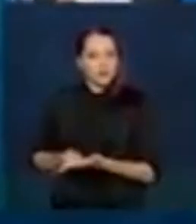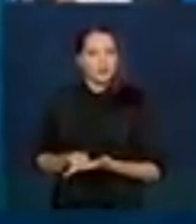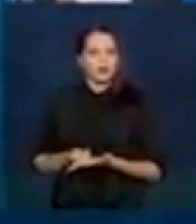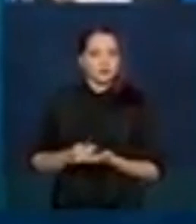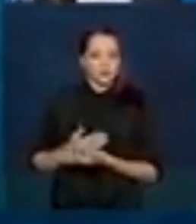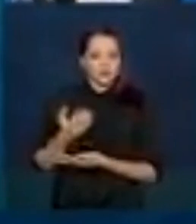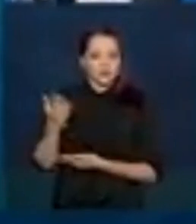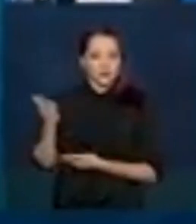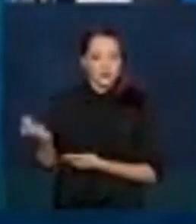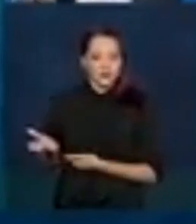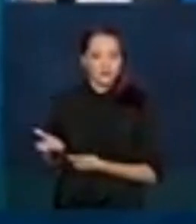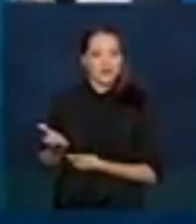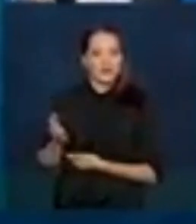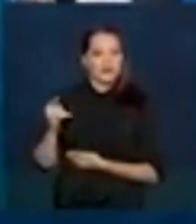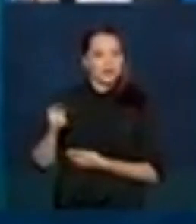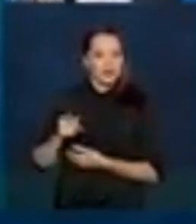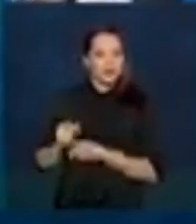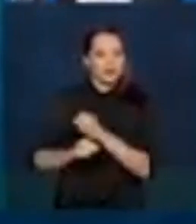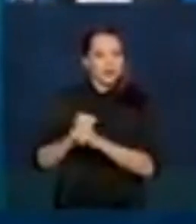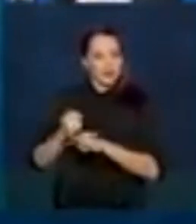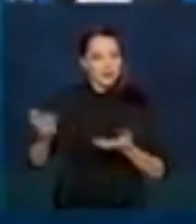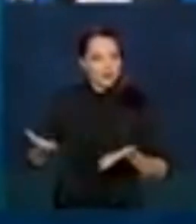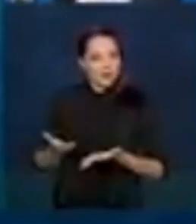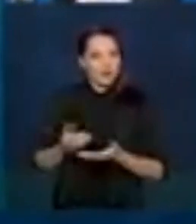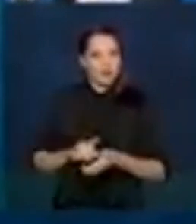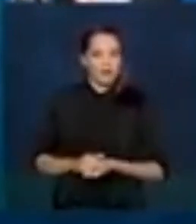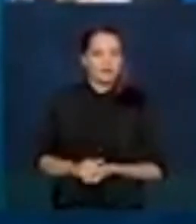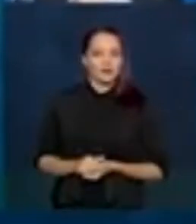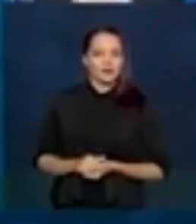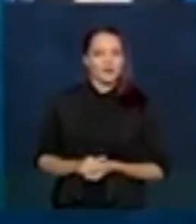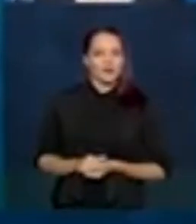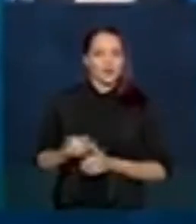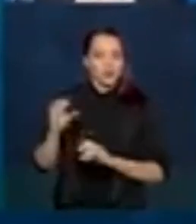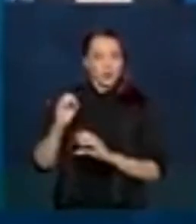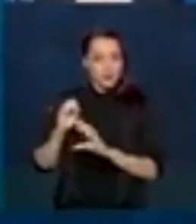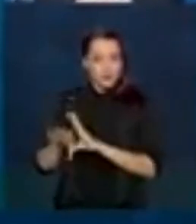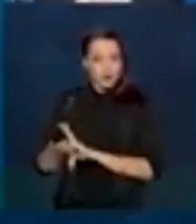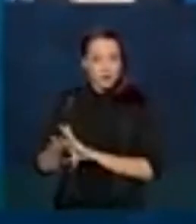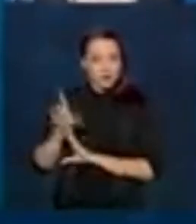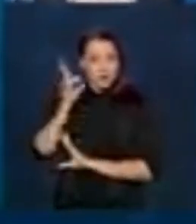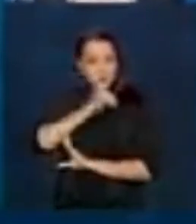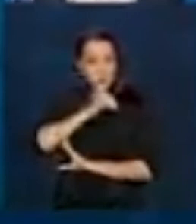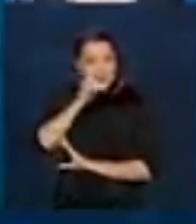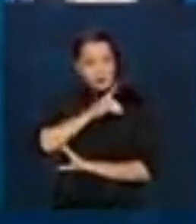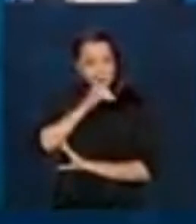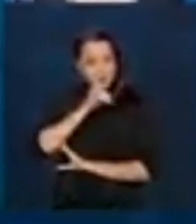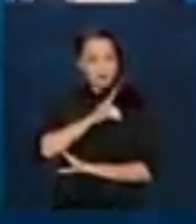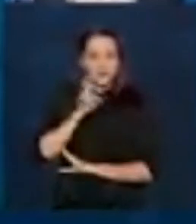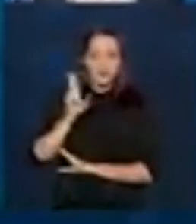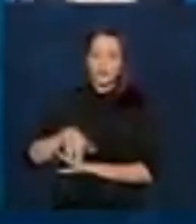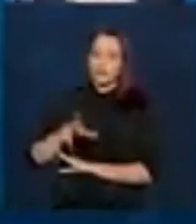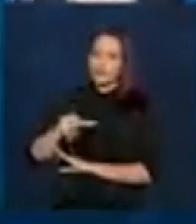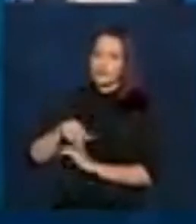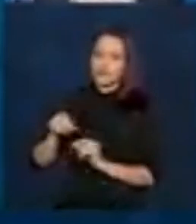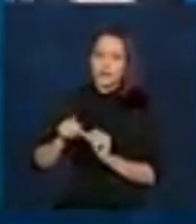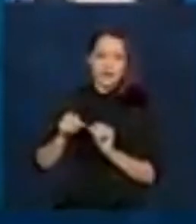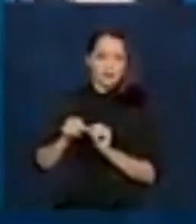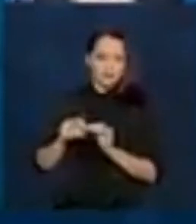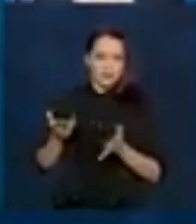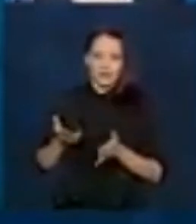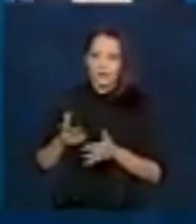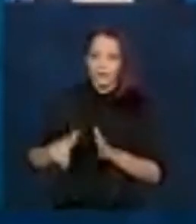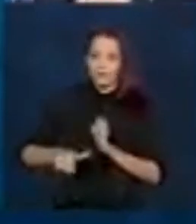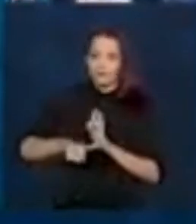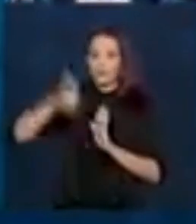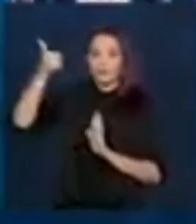ainda nesse ano? Então, o depósito em um domingo a gente nunca fez, é